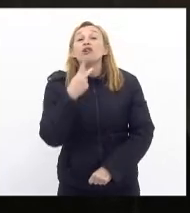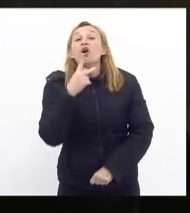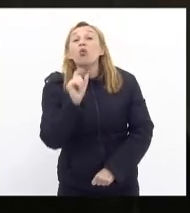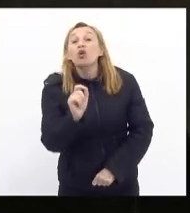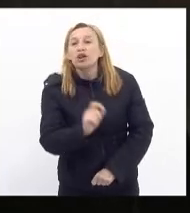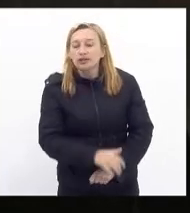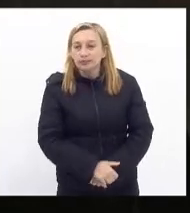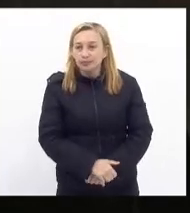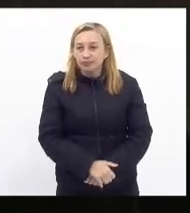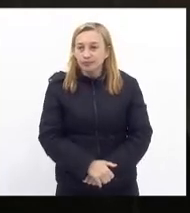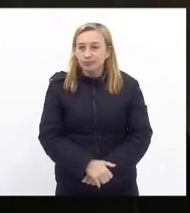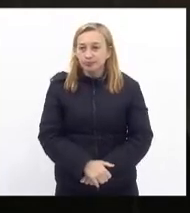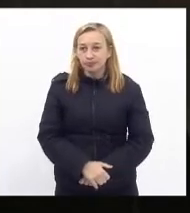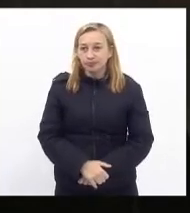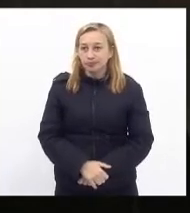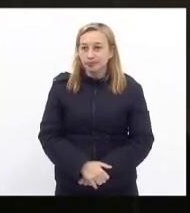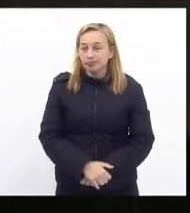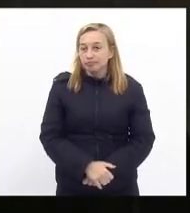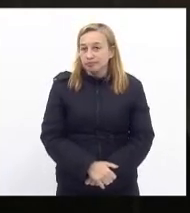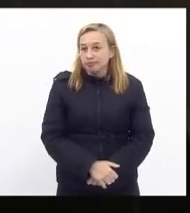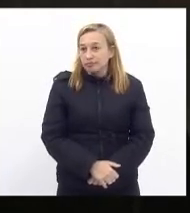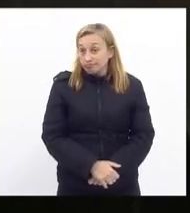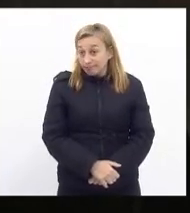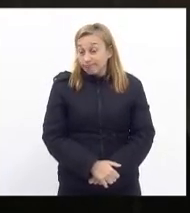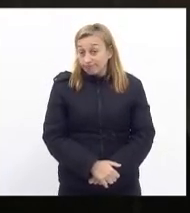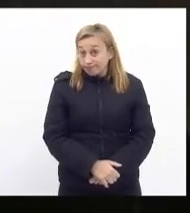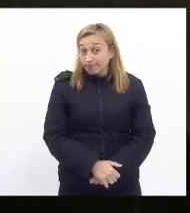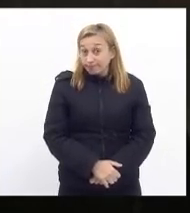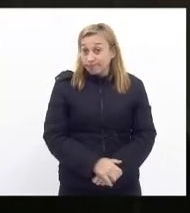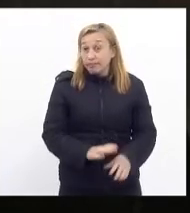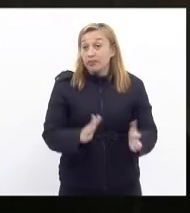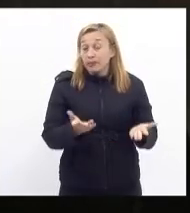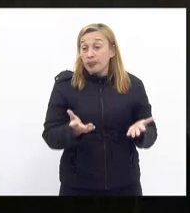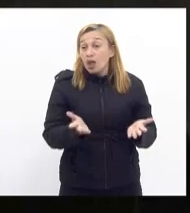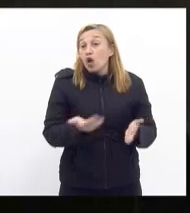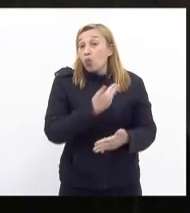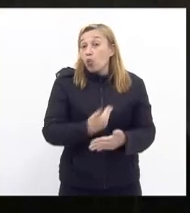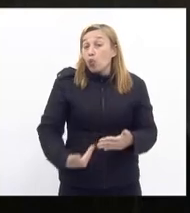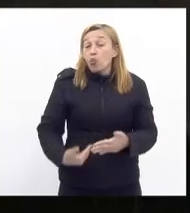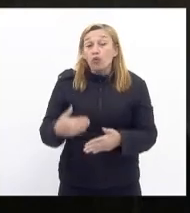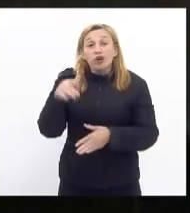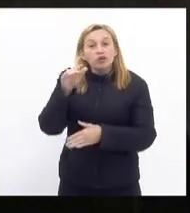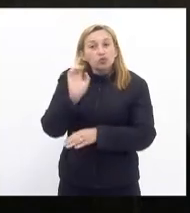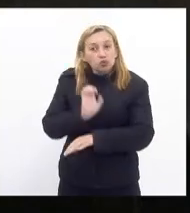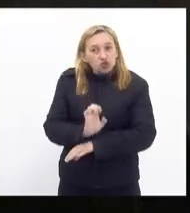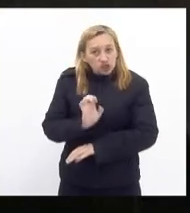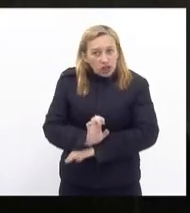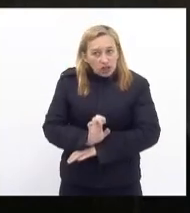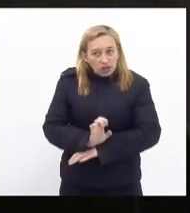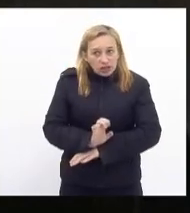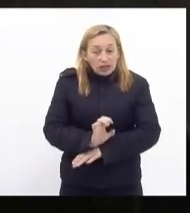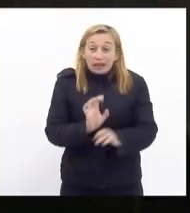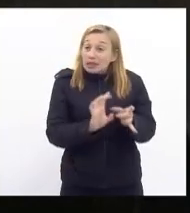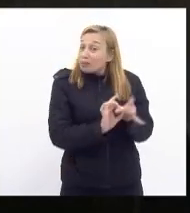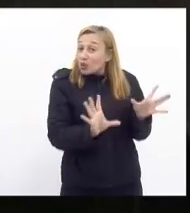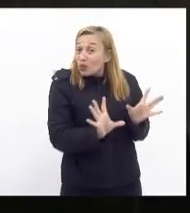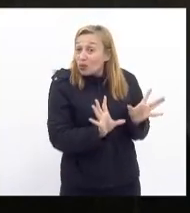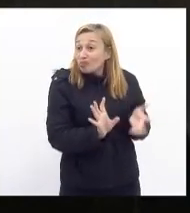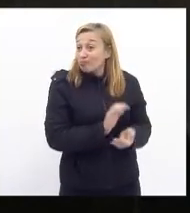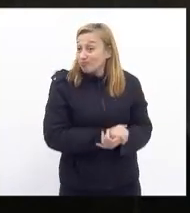que vai ser cabide de emprego ao qual o governo do estado tá autorizou isso